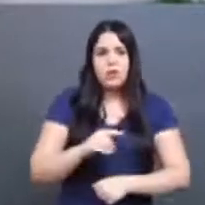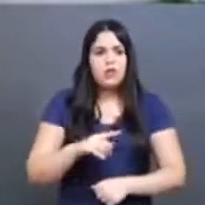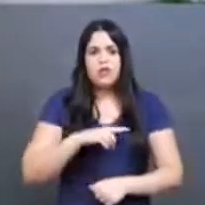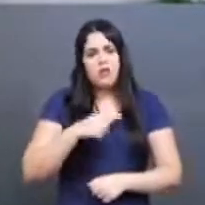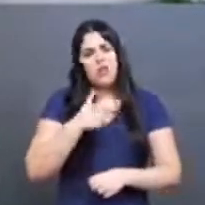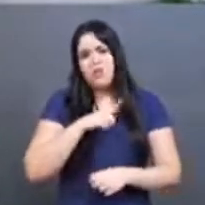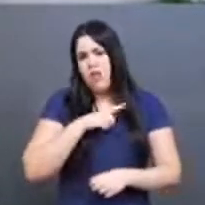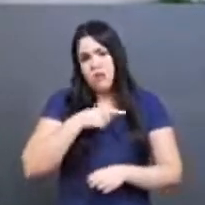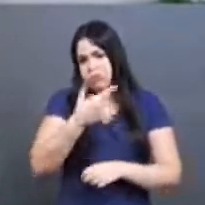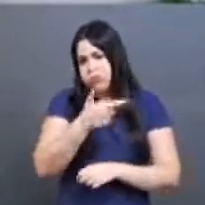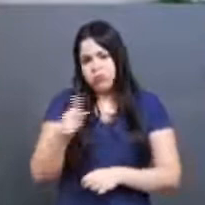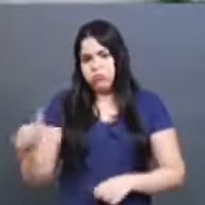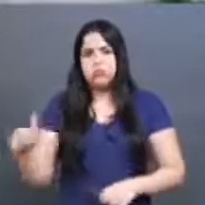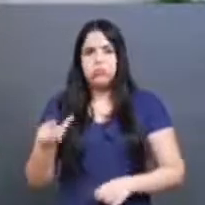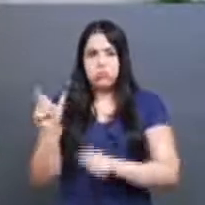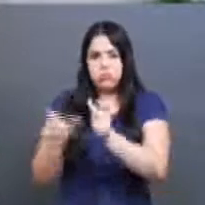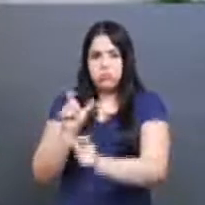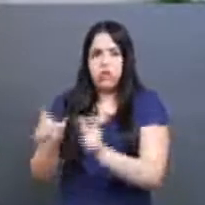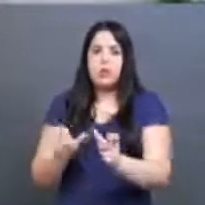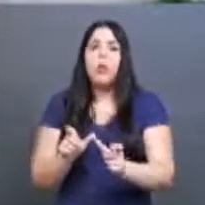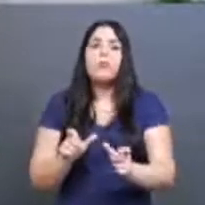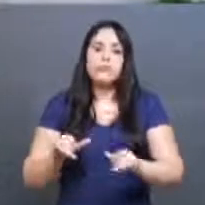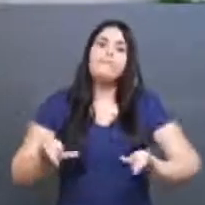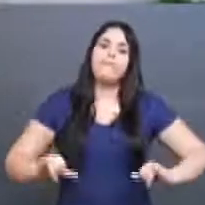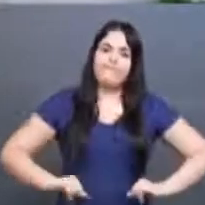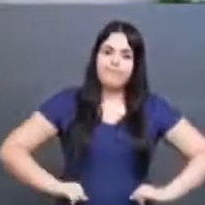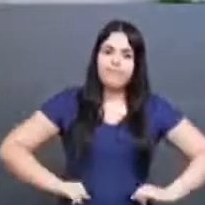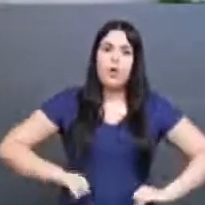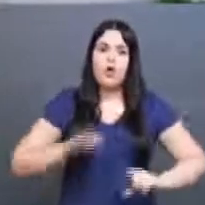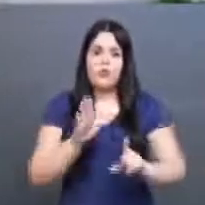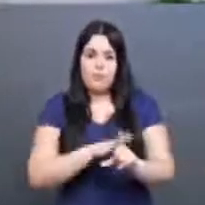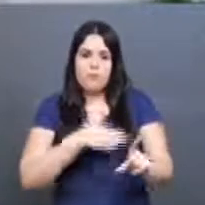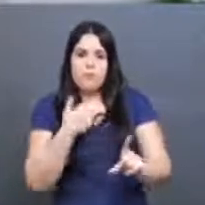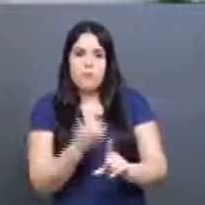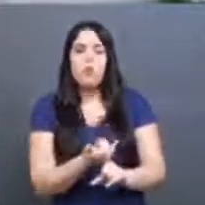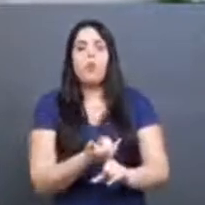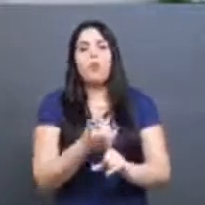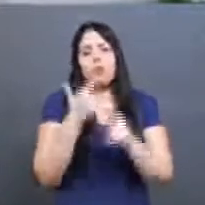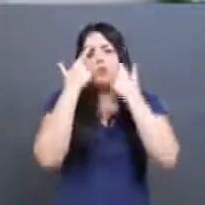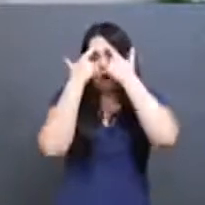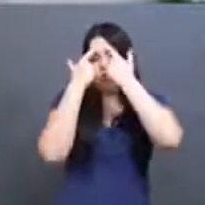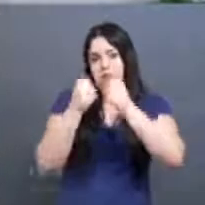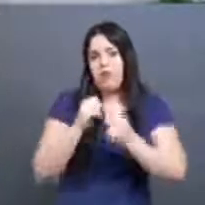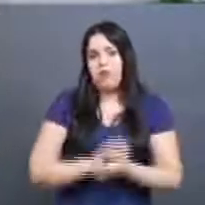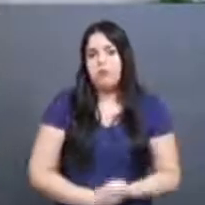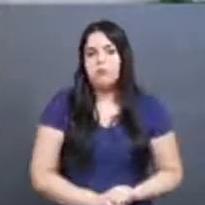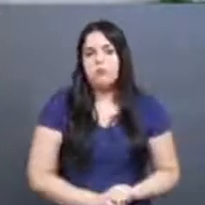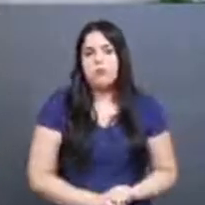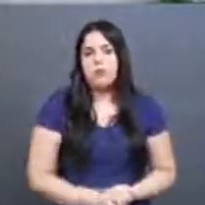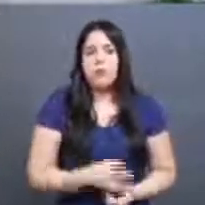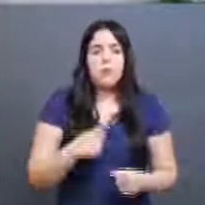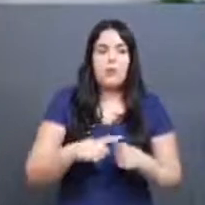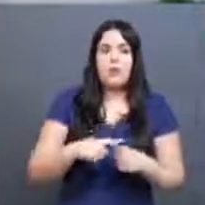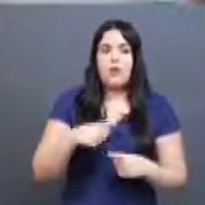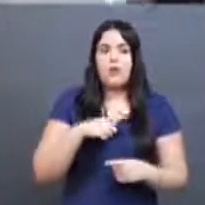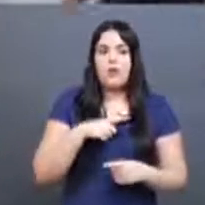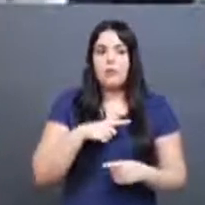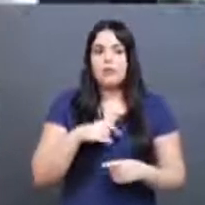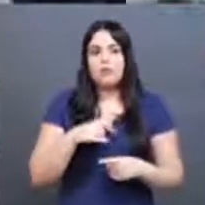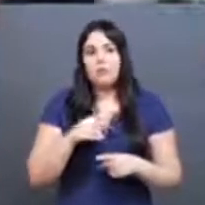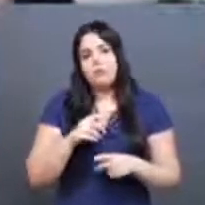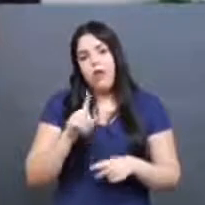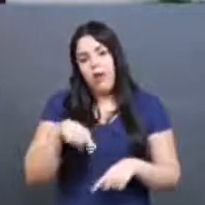aspectos, as pessoas acabam sofrendo essa violência, esse bullying, por as pessoas serem